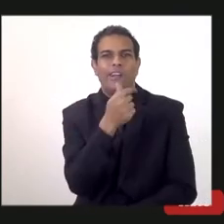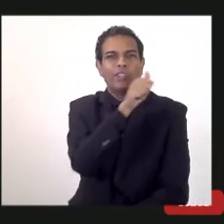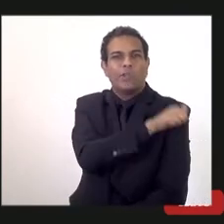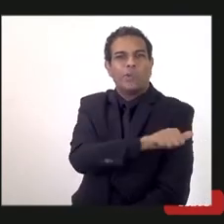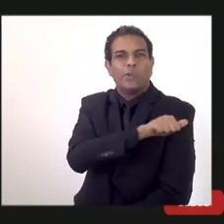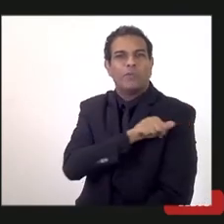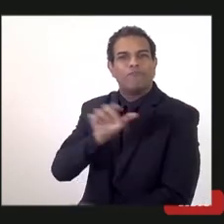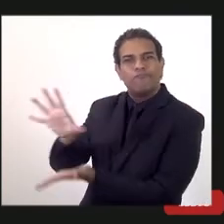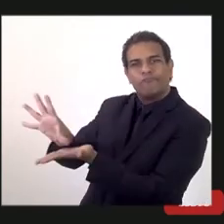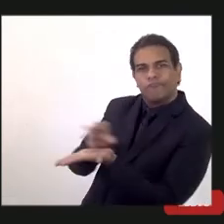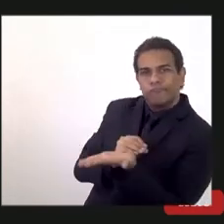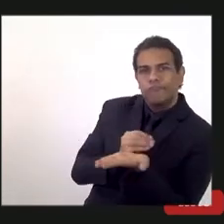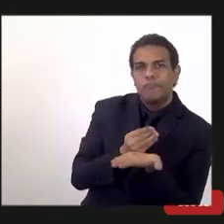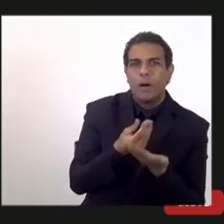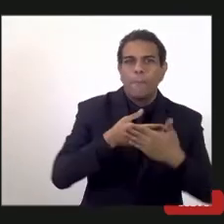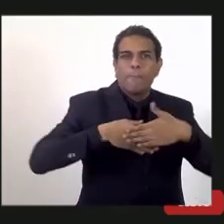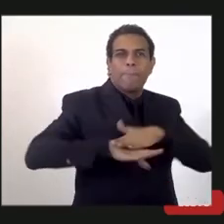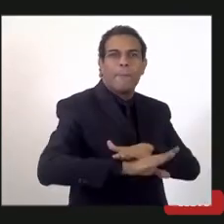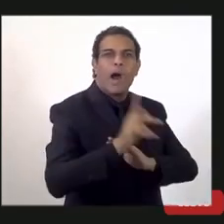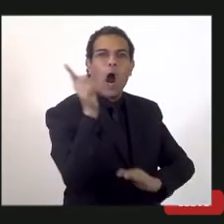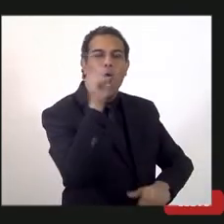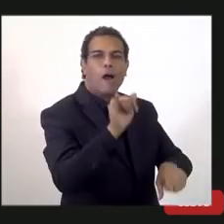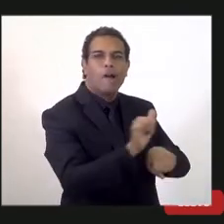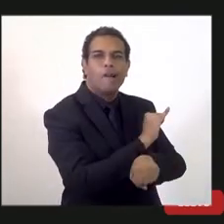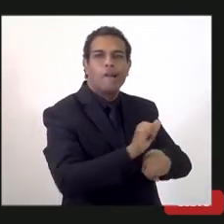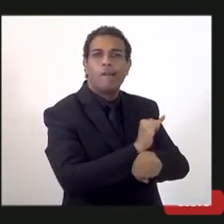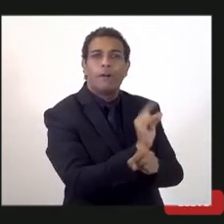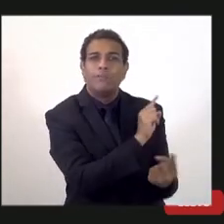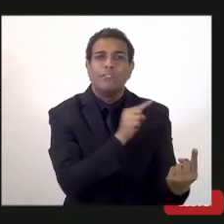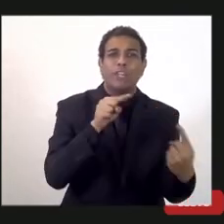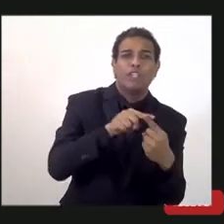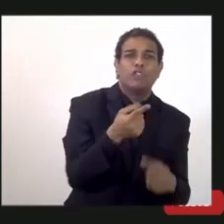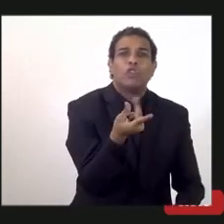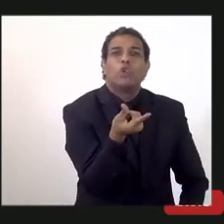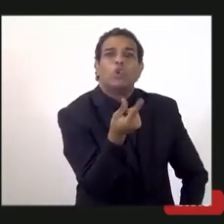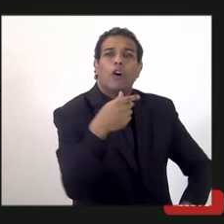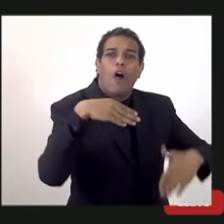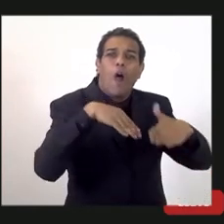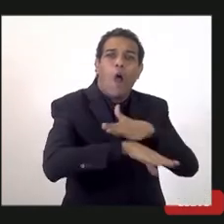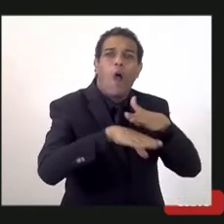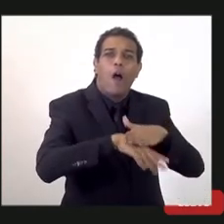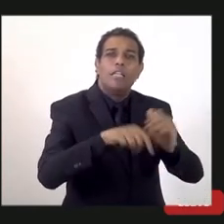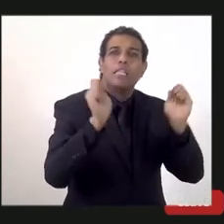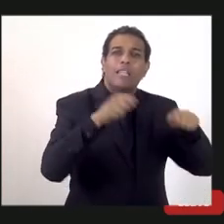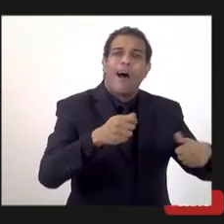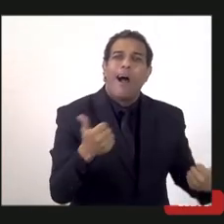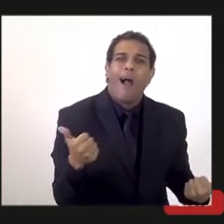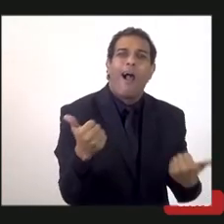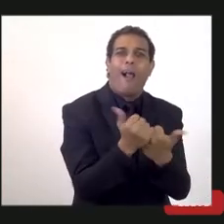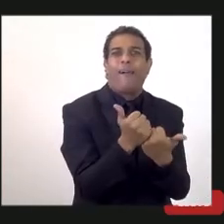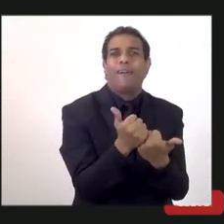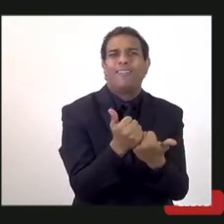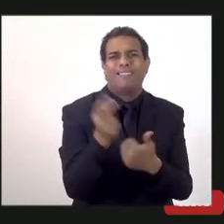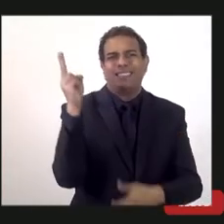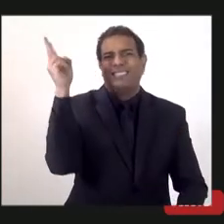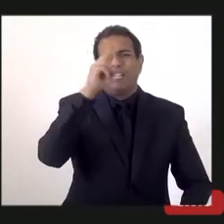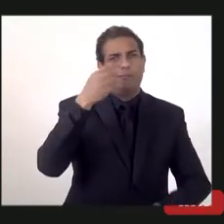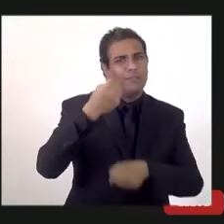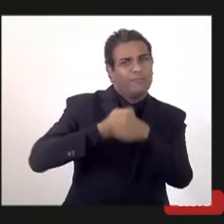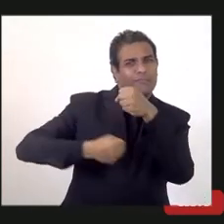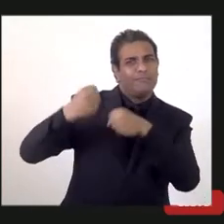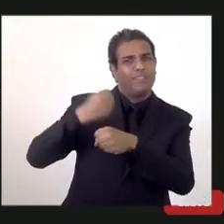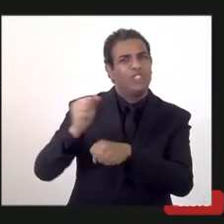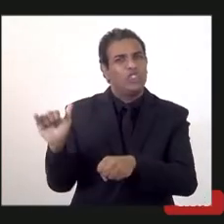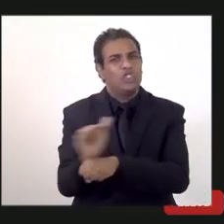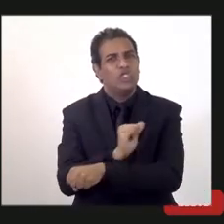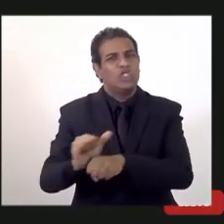e o fundo especificamente, você tem que ter o fundo para suprir a capacidade de investimento que foi quase a zero nesses anos que